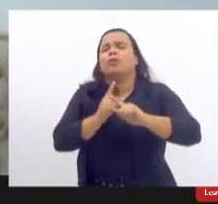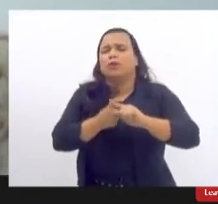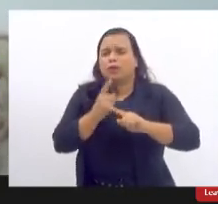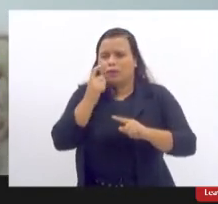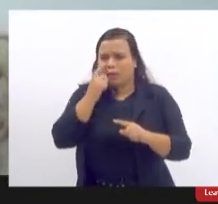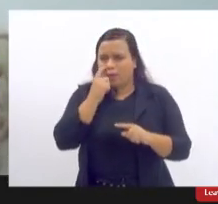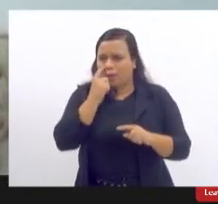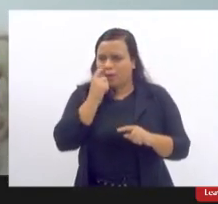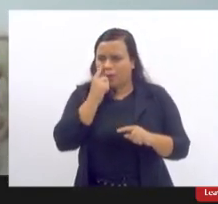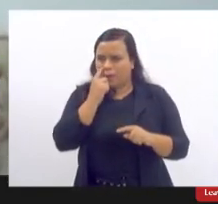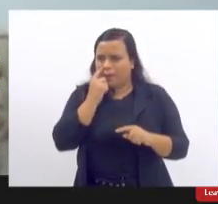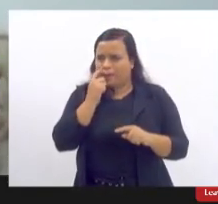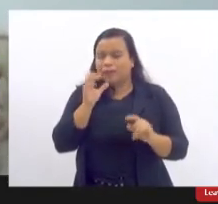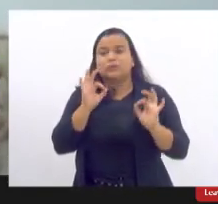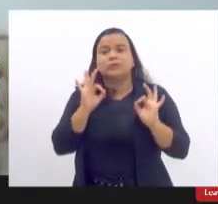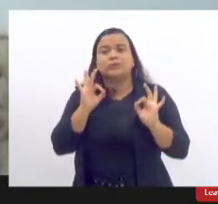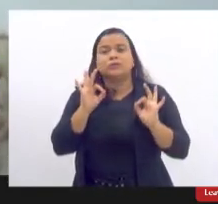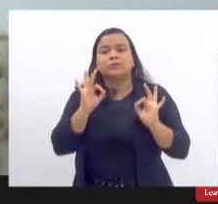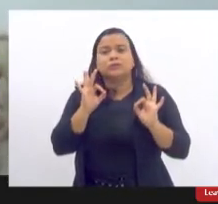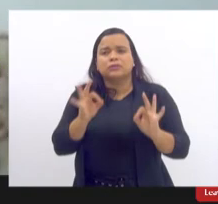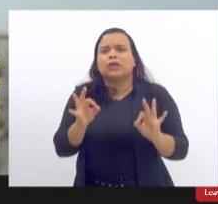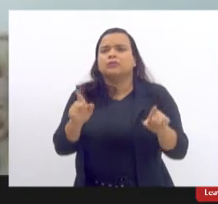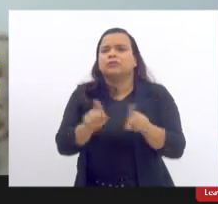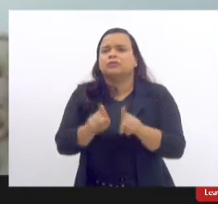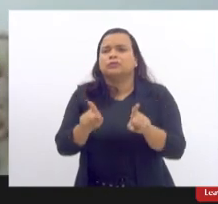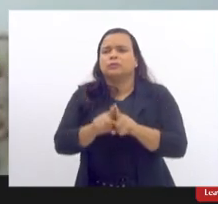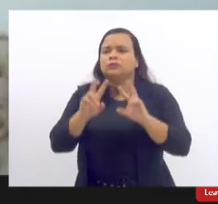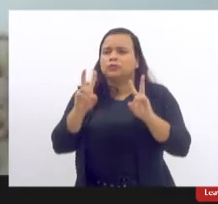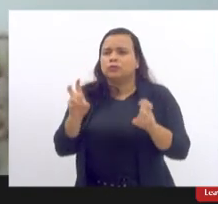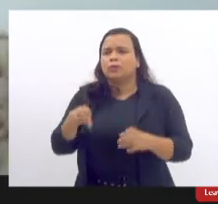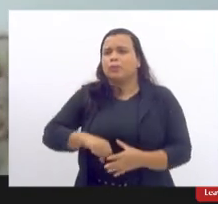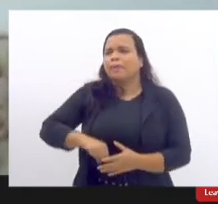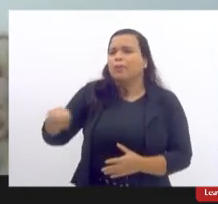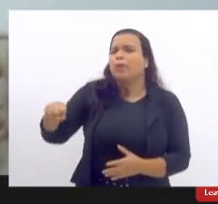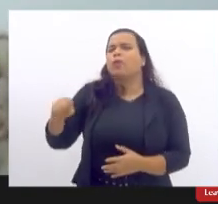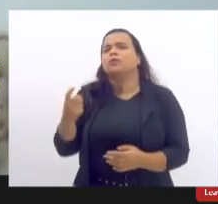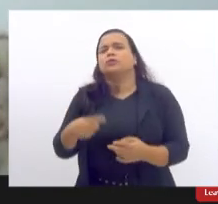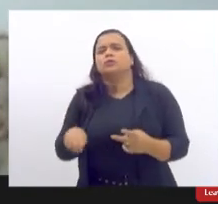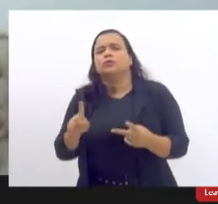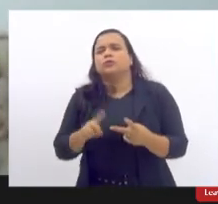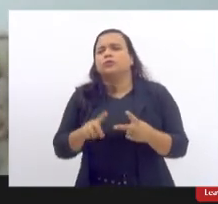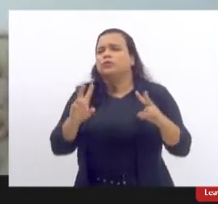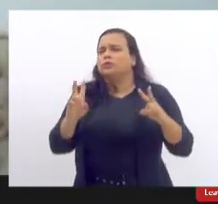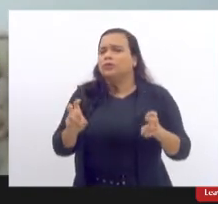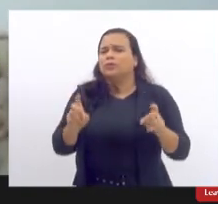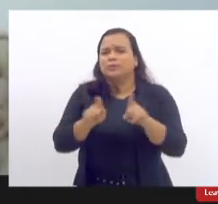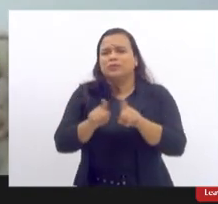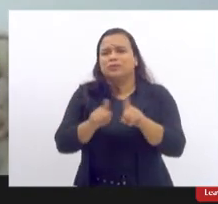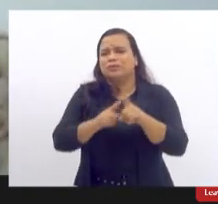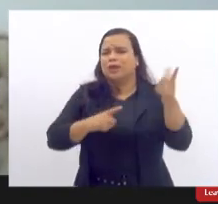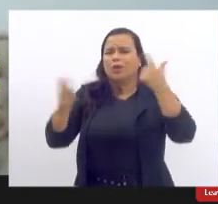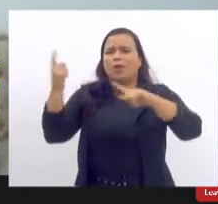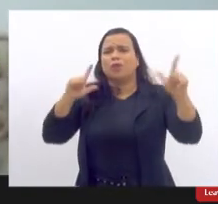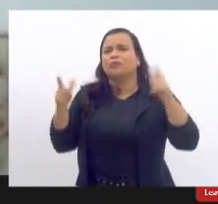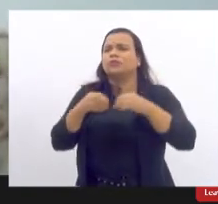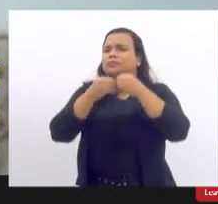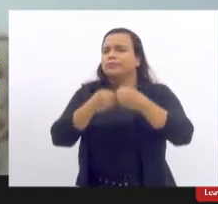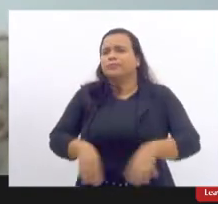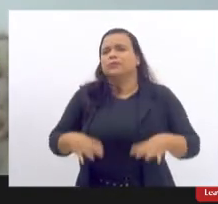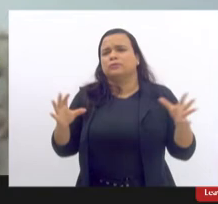que certamente se refere também ao aborto se refere a uma série de outros agravos